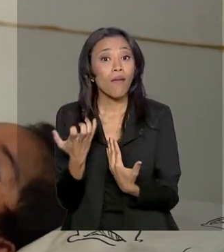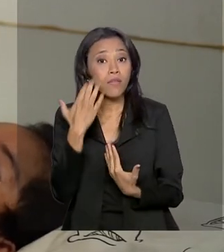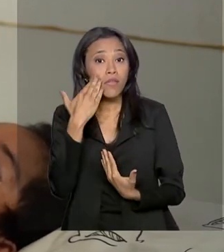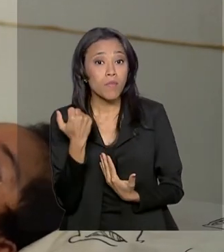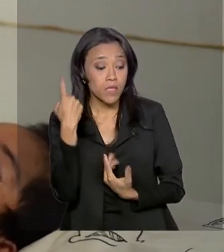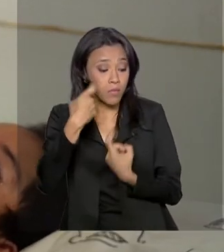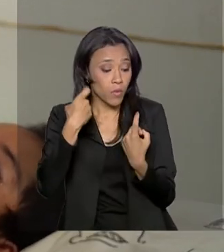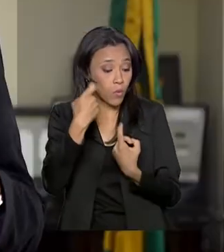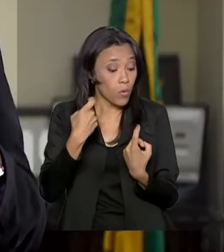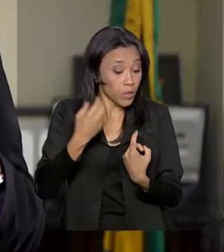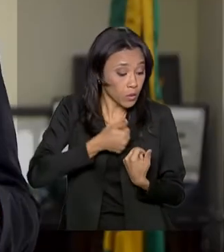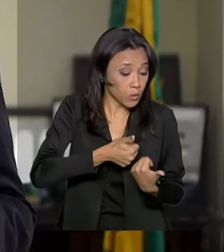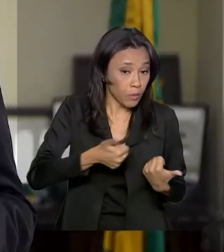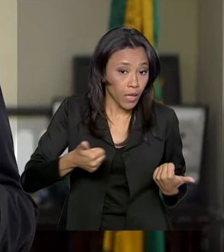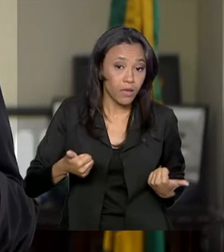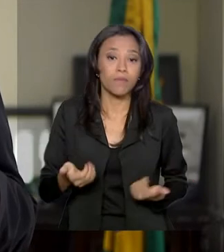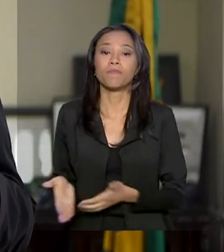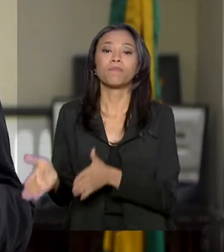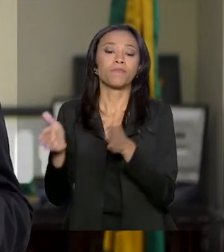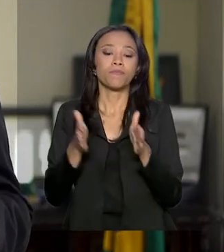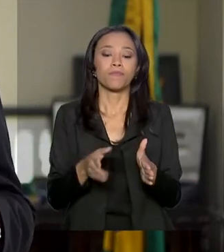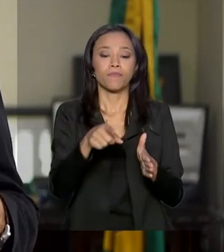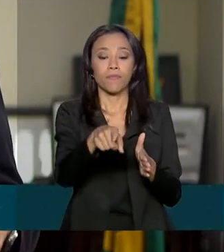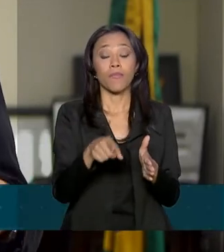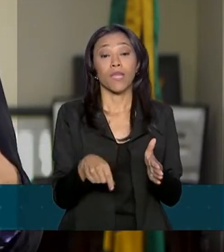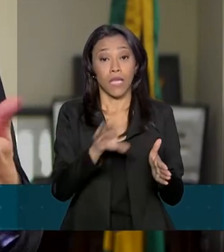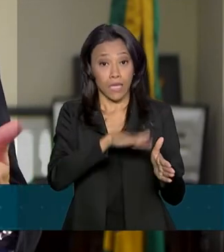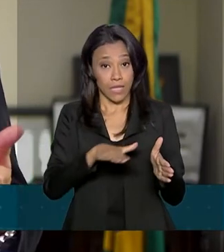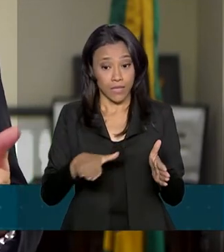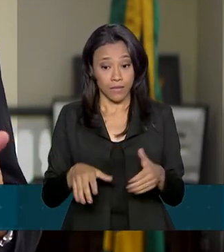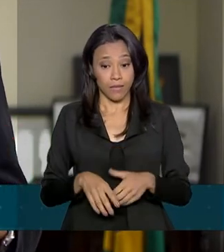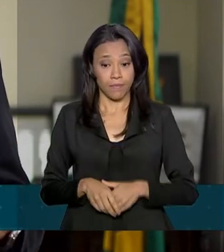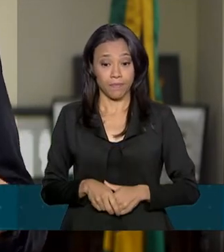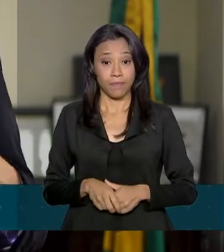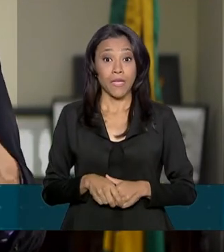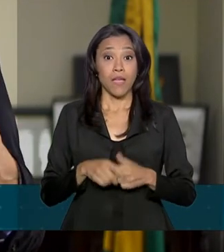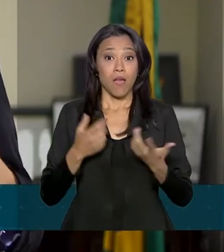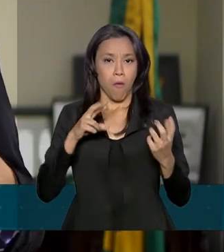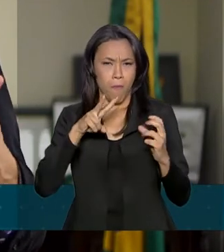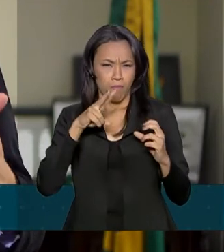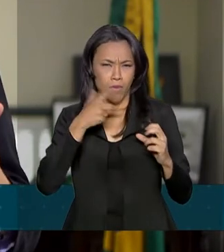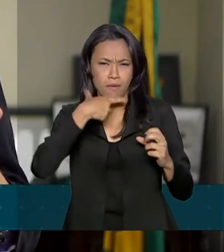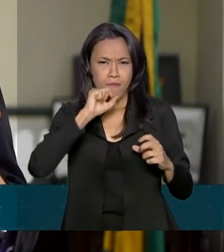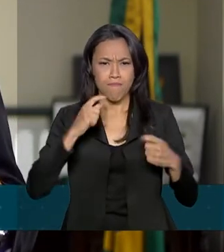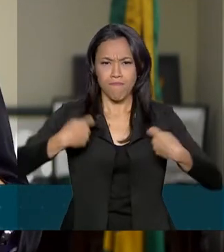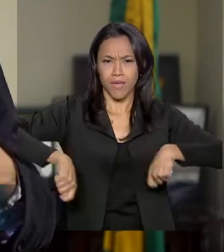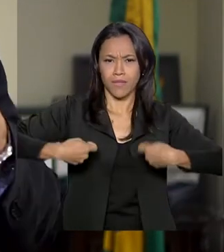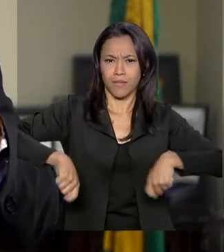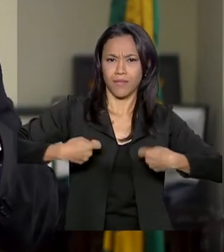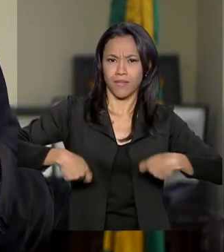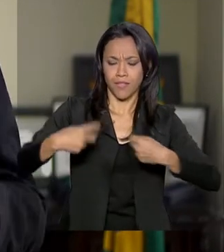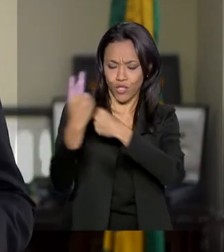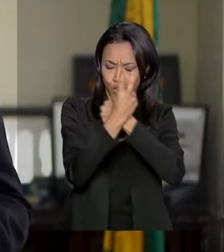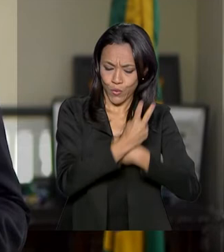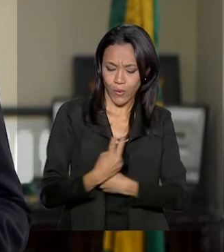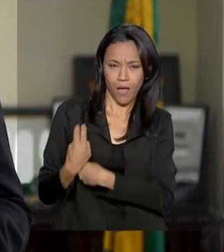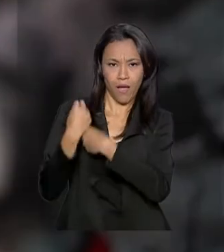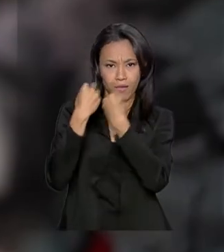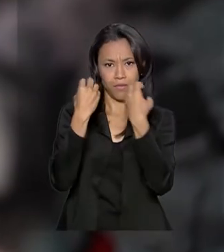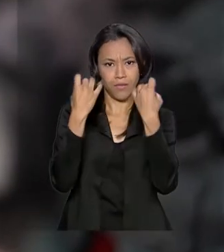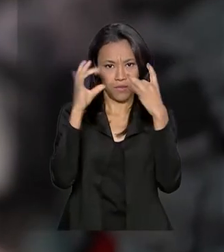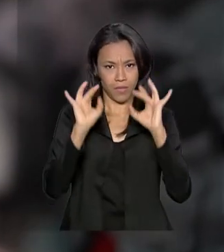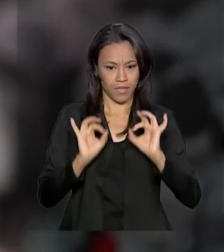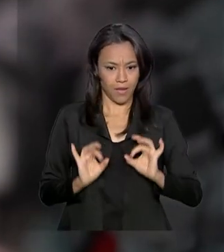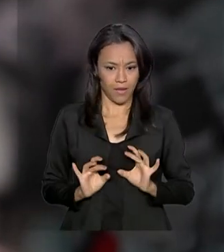preocupam com como que a gente tá. Criança Feliz permite o desenvolvimento dos potenciais, mesmo de quem precisa de cuidados especiais.